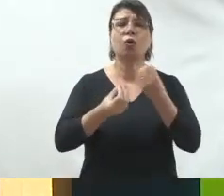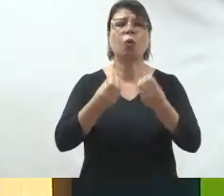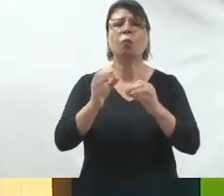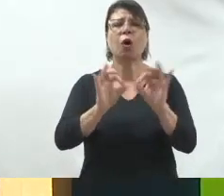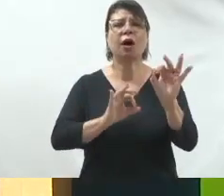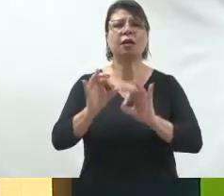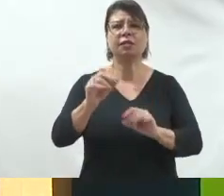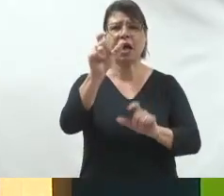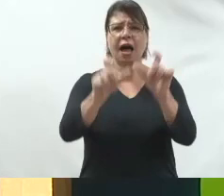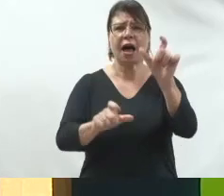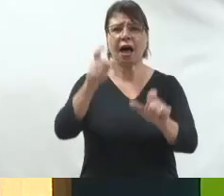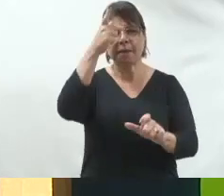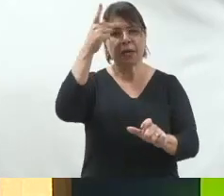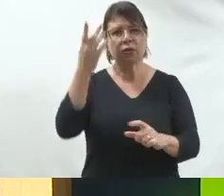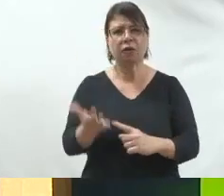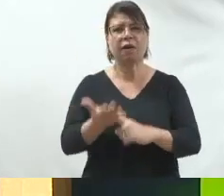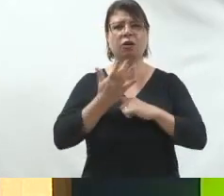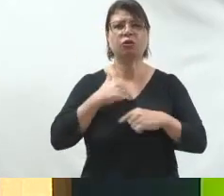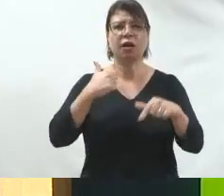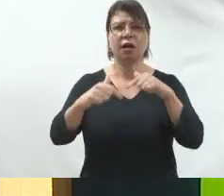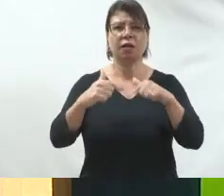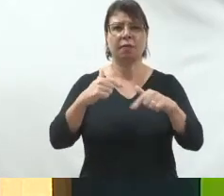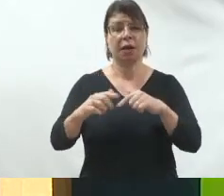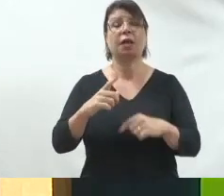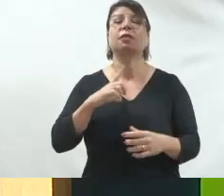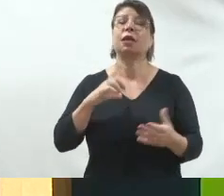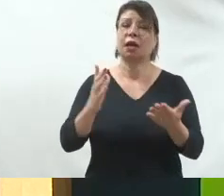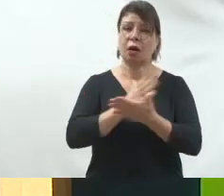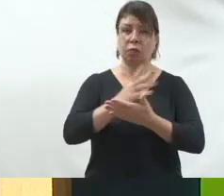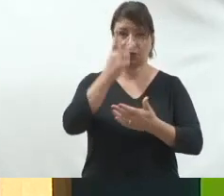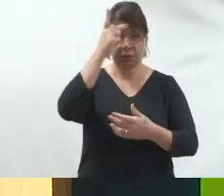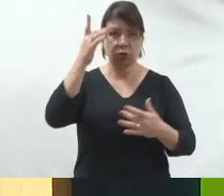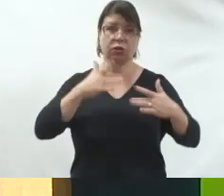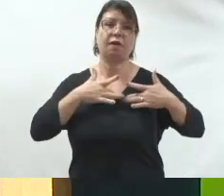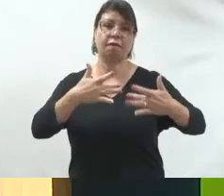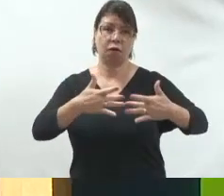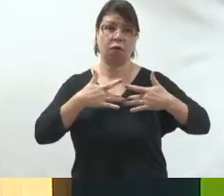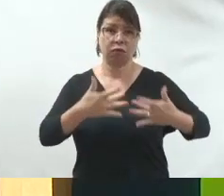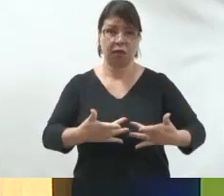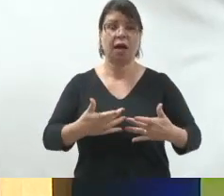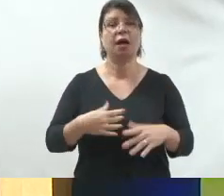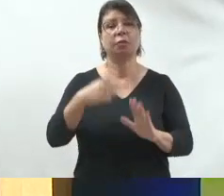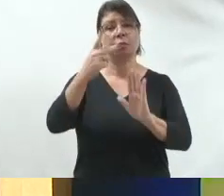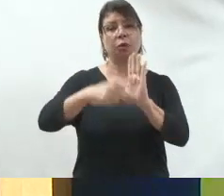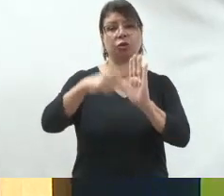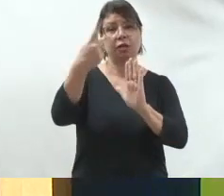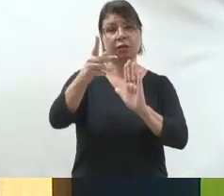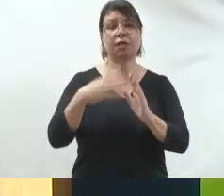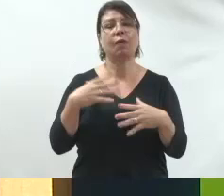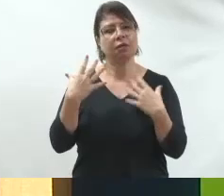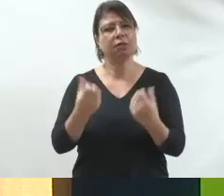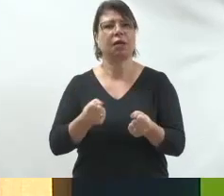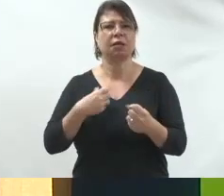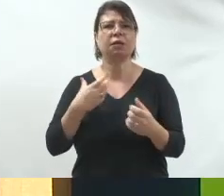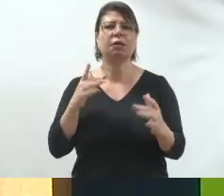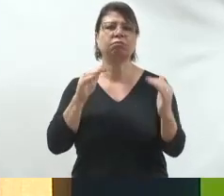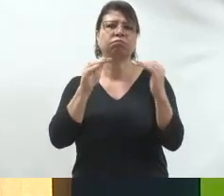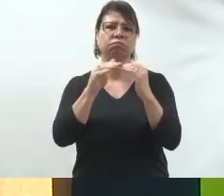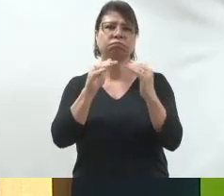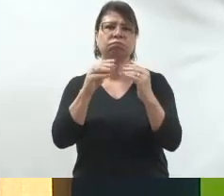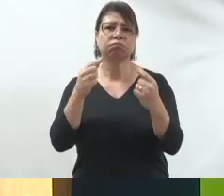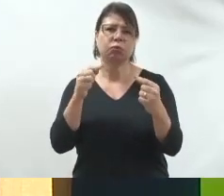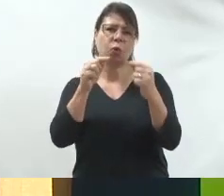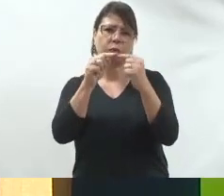na campanha eleitoral tem aqueles que vão voluntários dentro da sua campanha eleitoral são aqueles que compram o seu projeto desde já você precisa já ter a